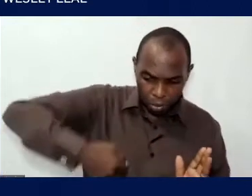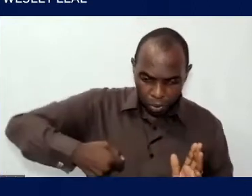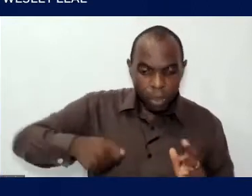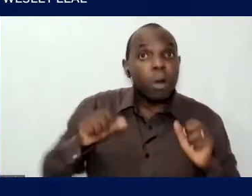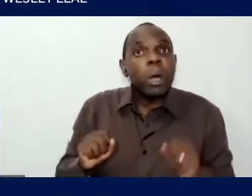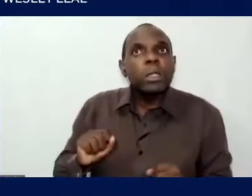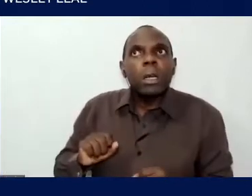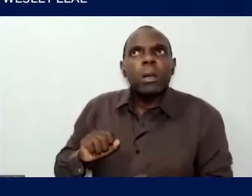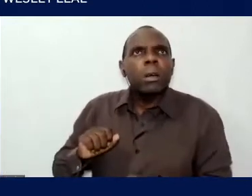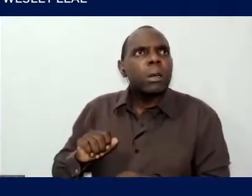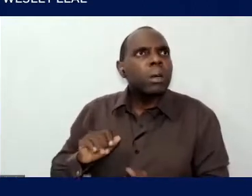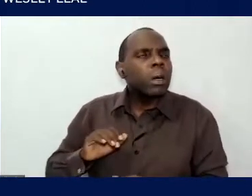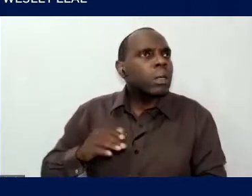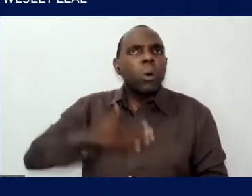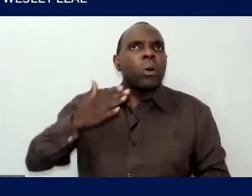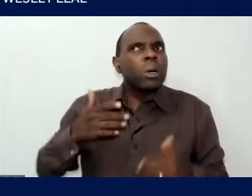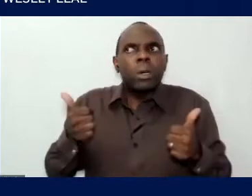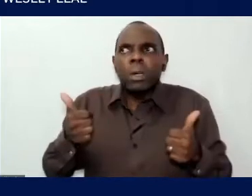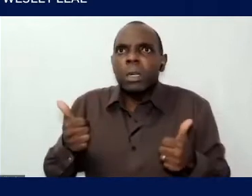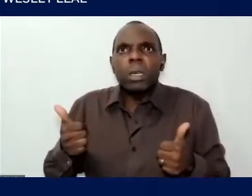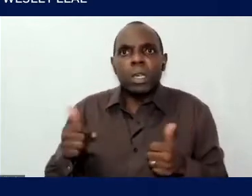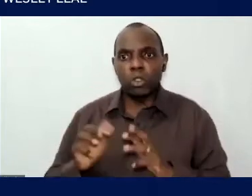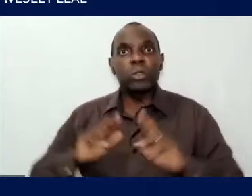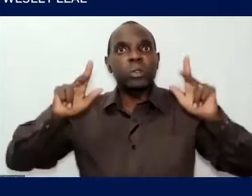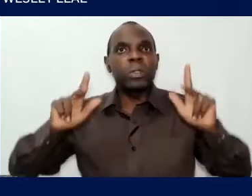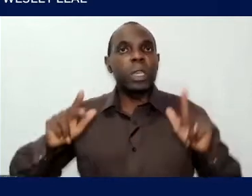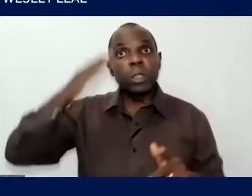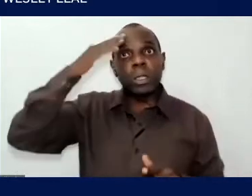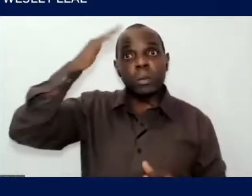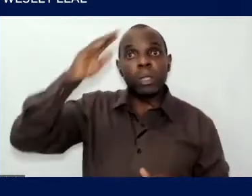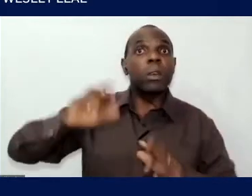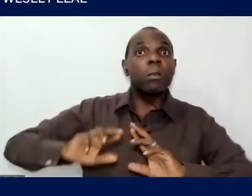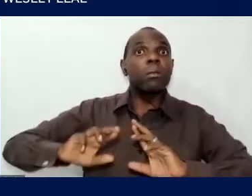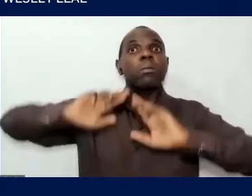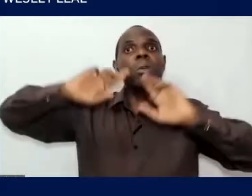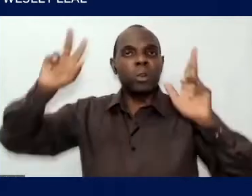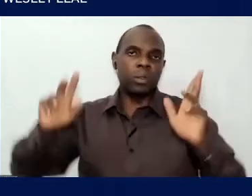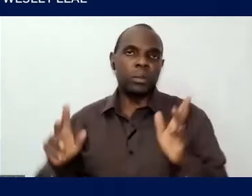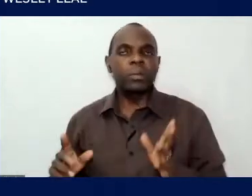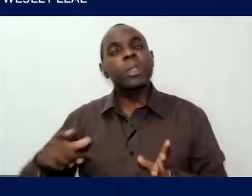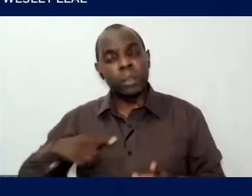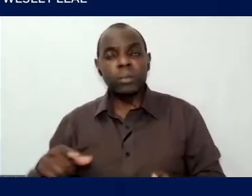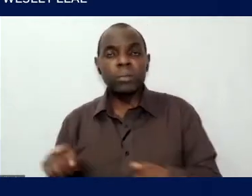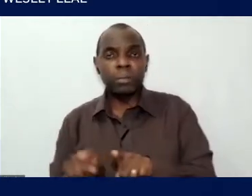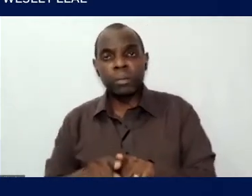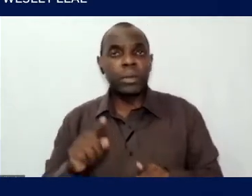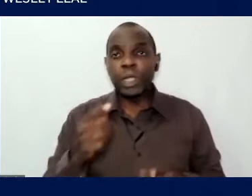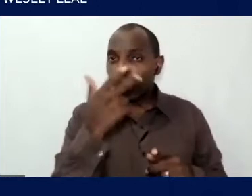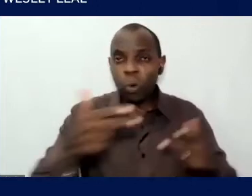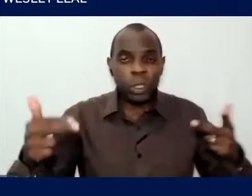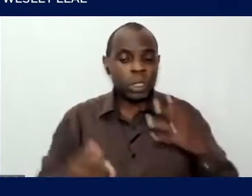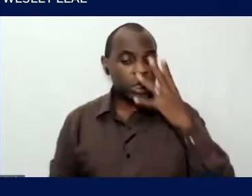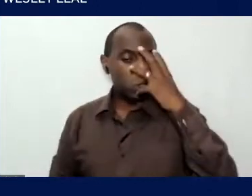Da razão e do entendimento Uma parte Mas outra parte são nossas paixões Outra tanta